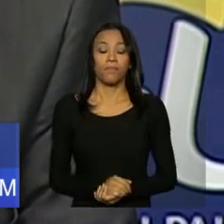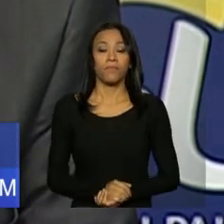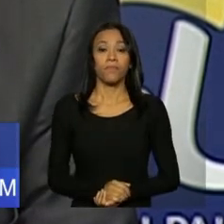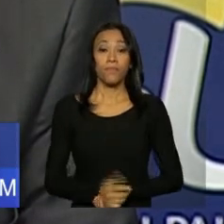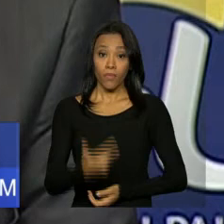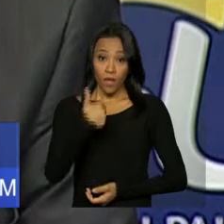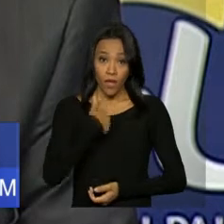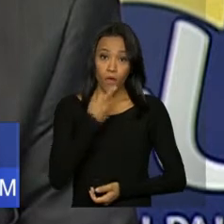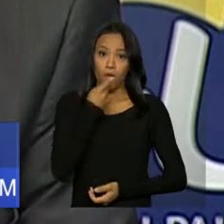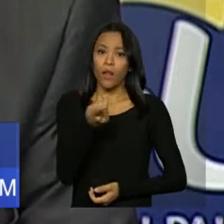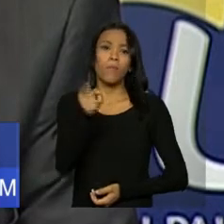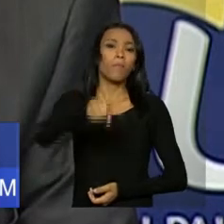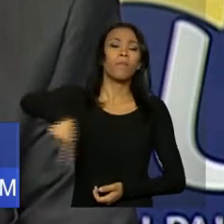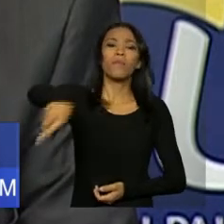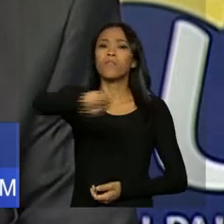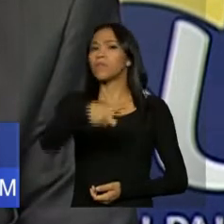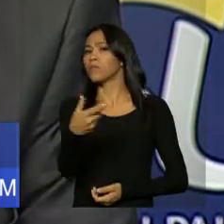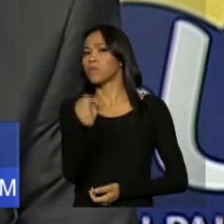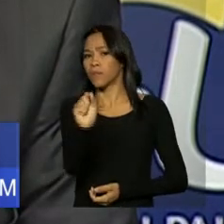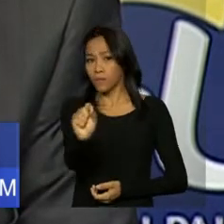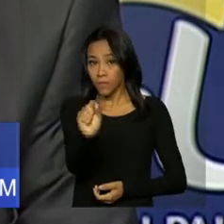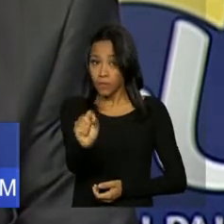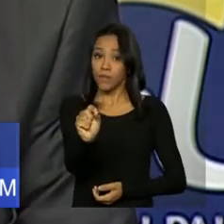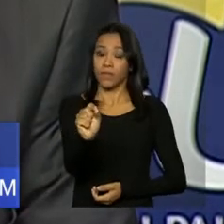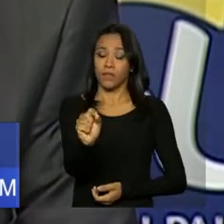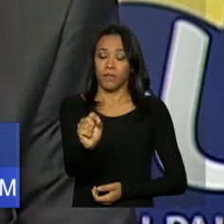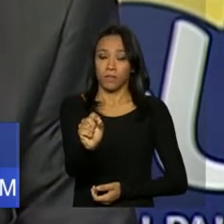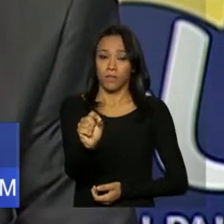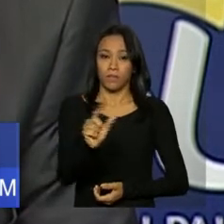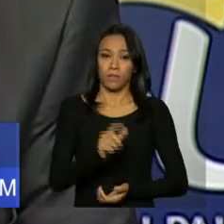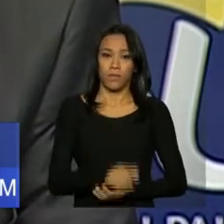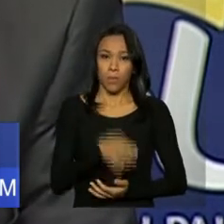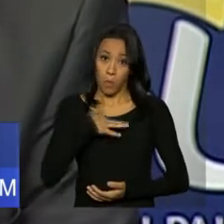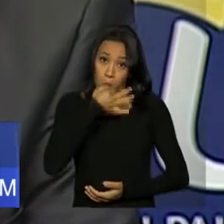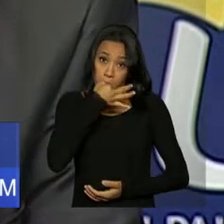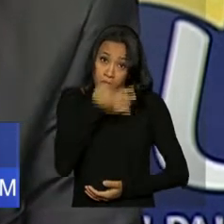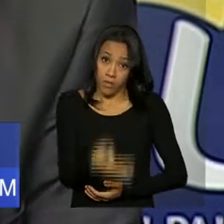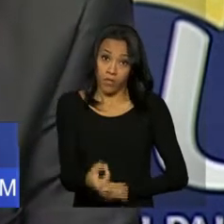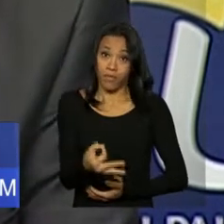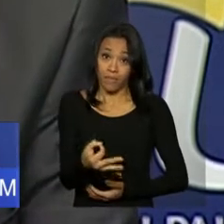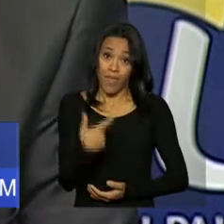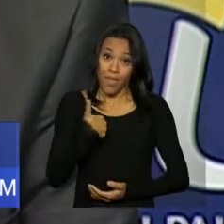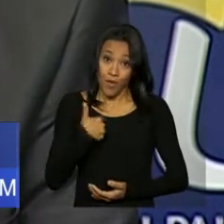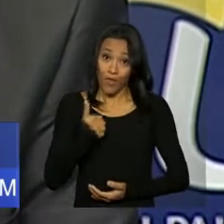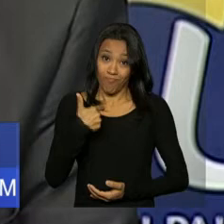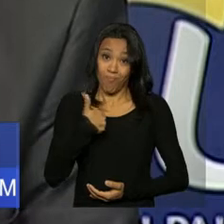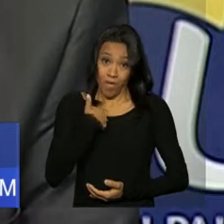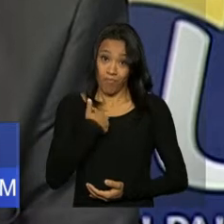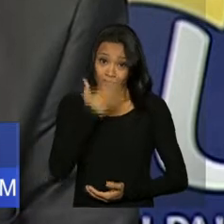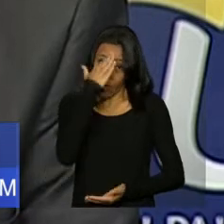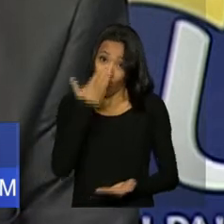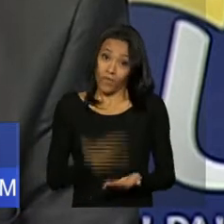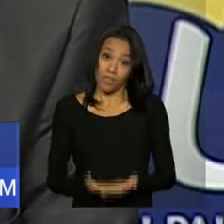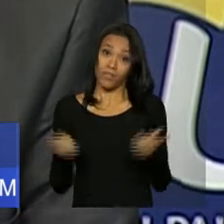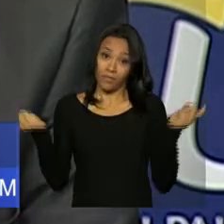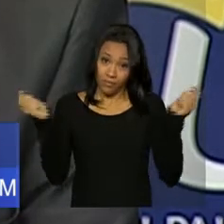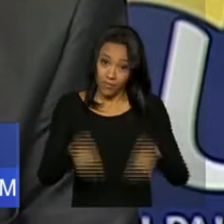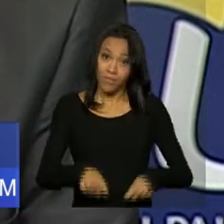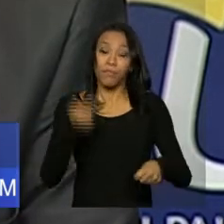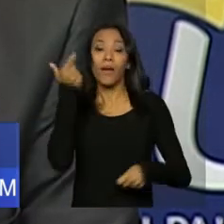Eu diria para vocês que, se é para dar uma opinião, eu diria que eu estou muito confiante que esse acordo vai sair.